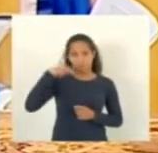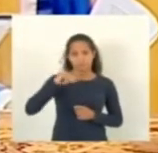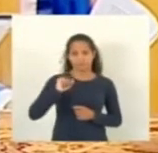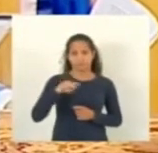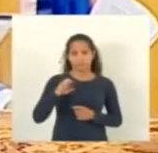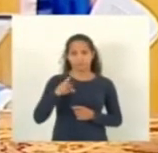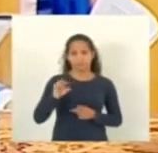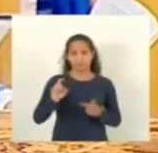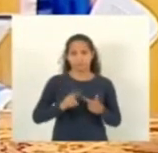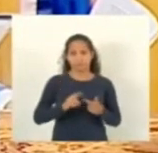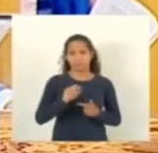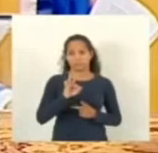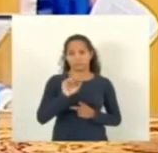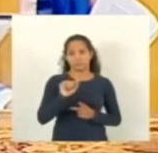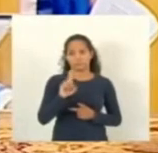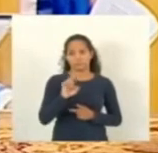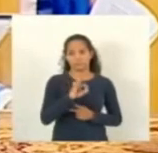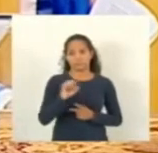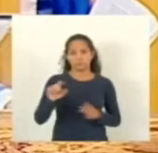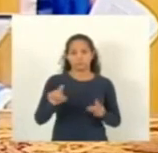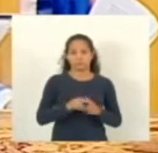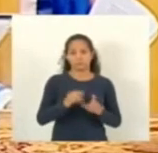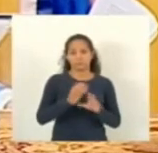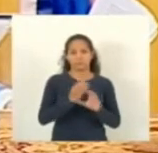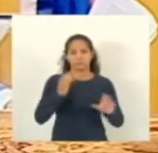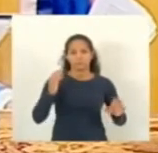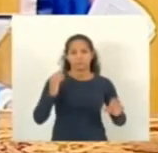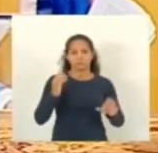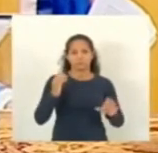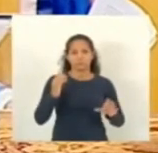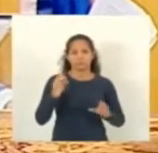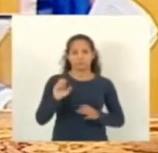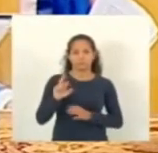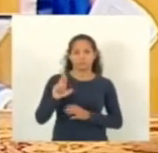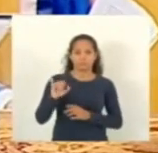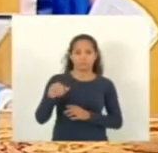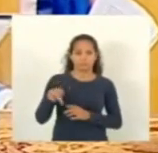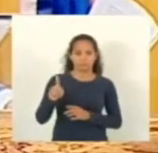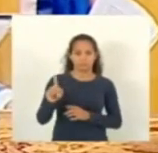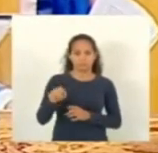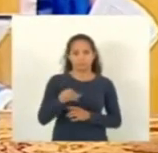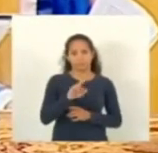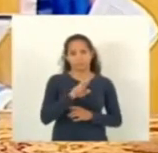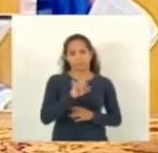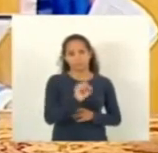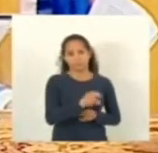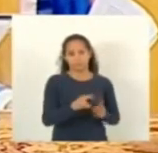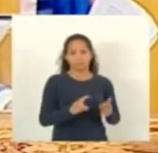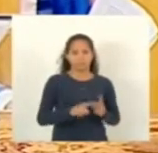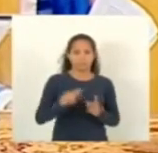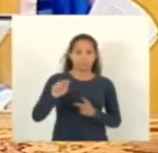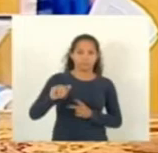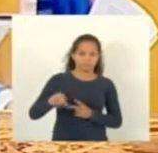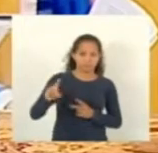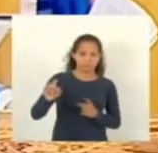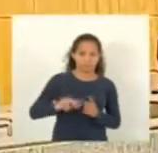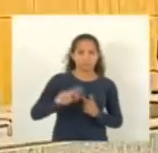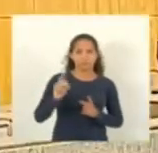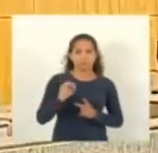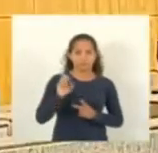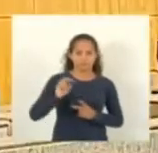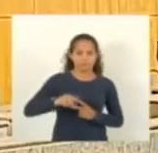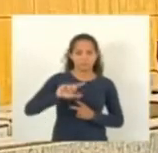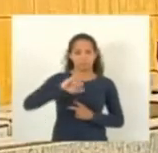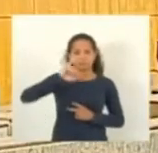Mameri. Doutor Arvael Favato. Engenheiro José Esmeraldo. Eric Moço. Feitas Gandini. Hudson Leal. Irine Lopes.